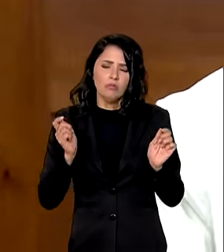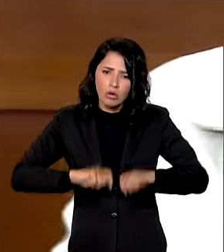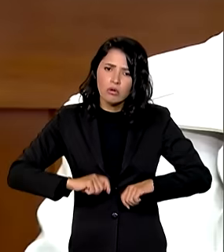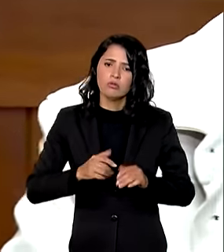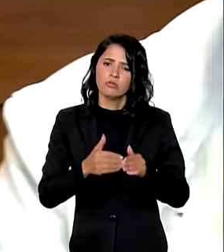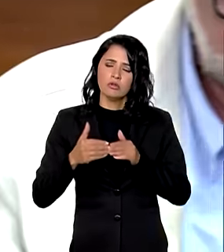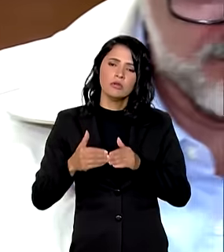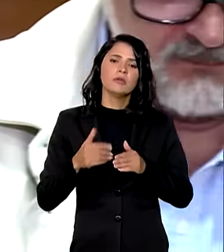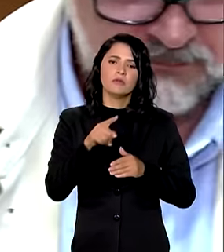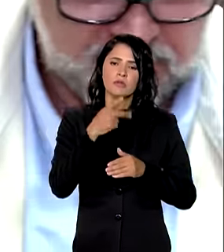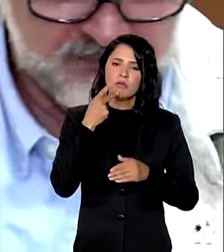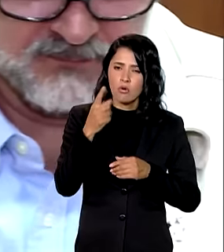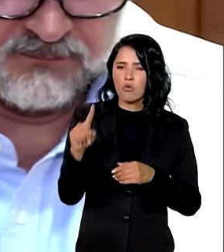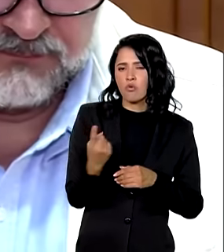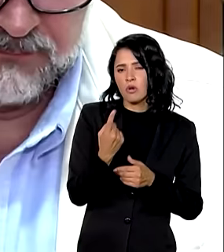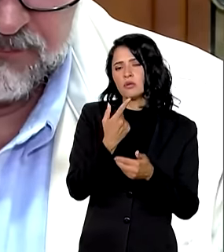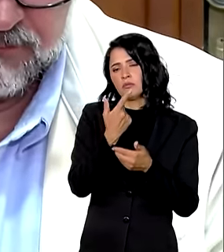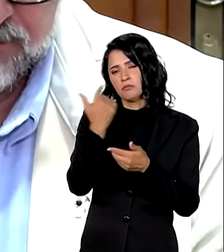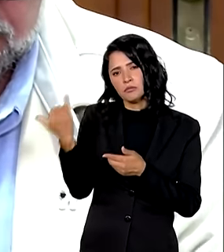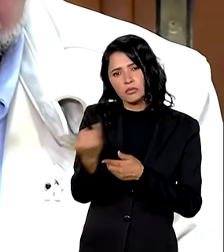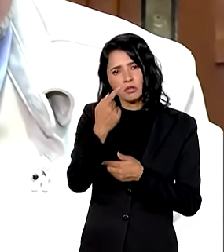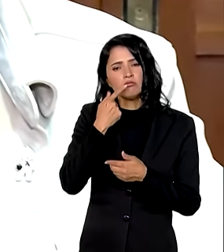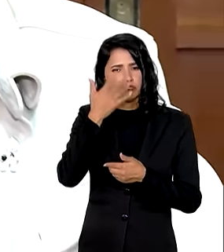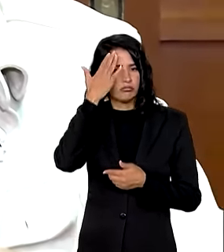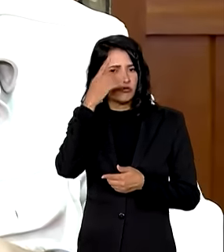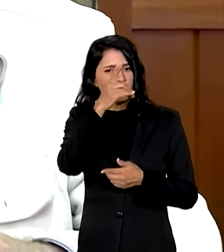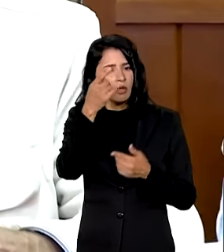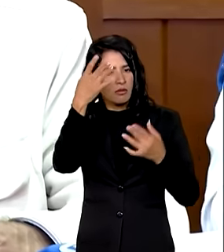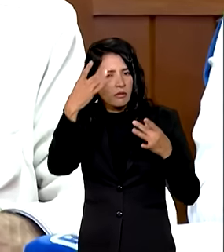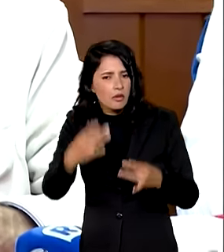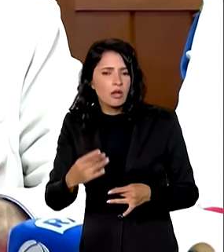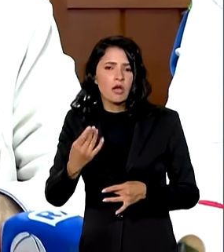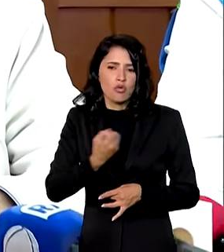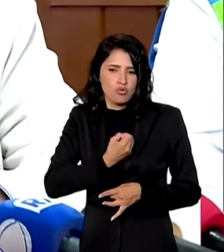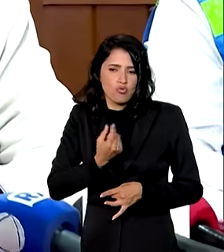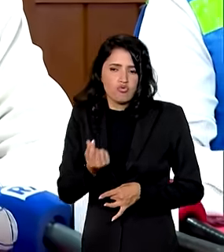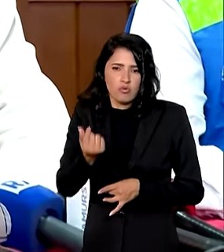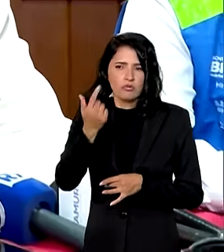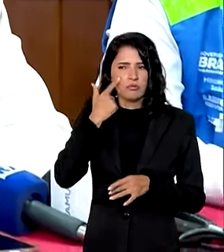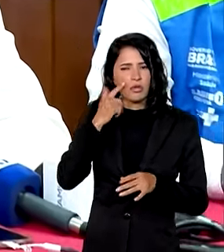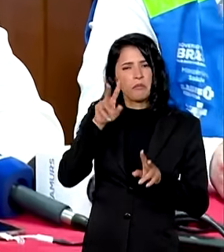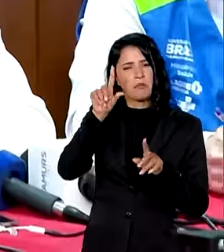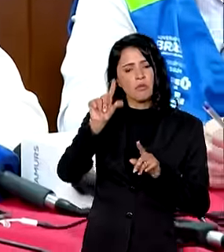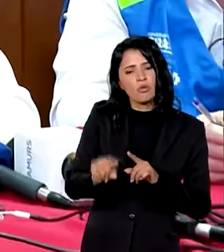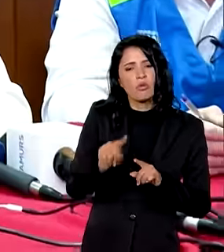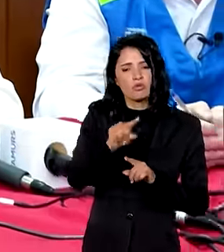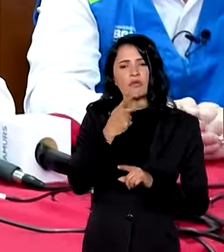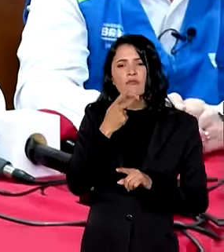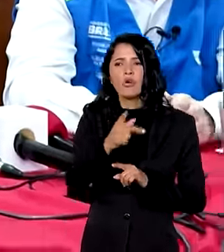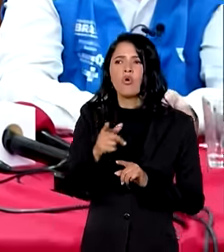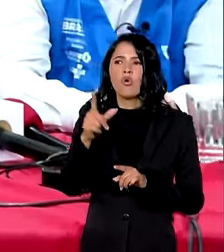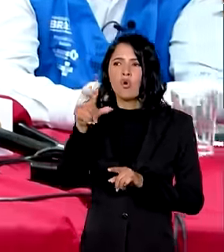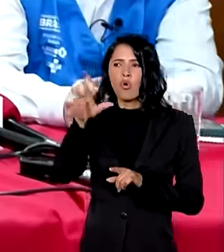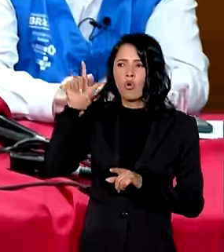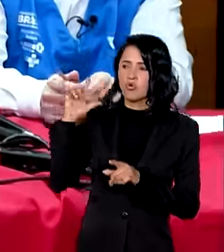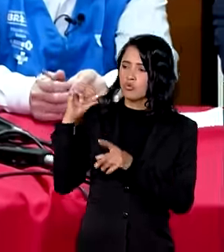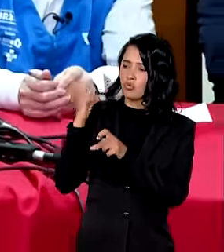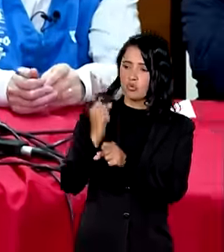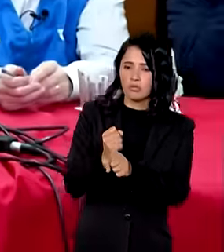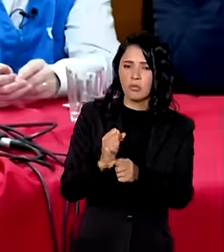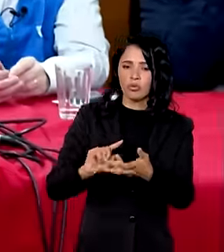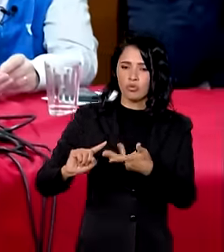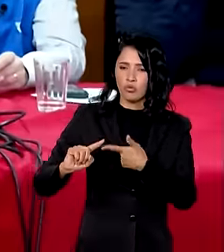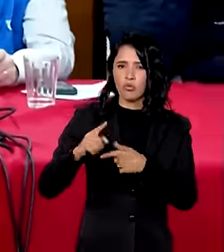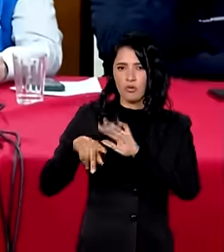falou algo importante eu sei que o senhor está detalhando os valores da sensação que o valor é menor o senhor falou que somando tudo o que foi para ser